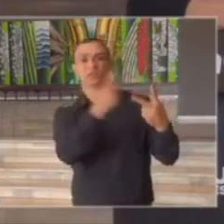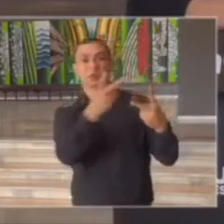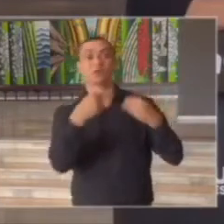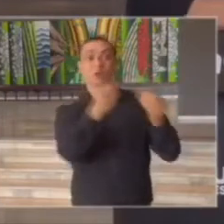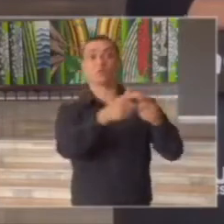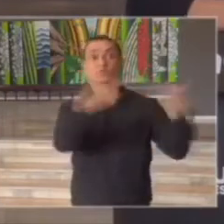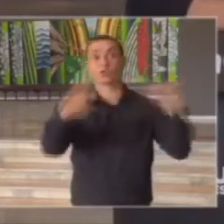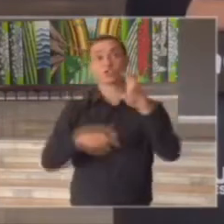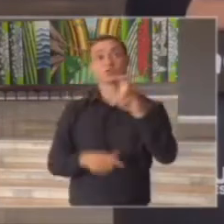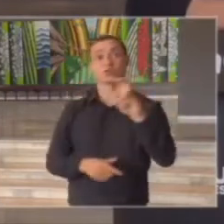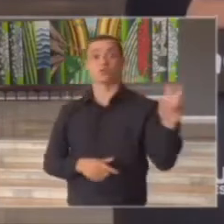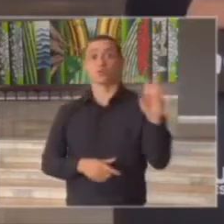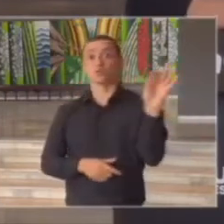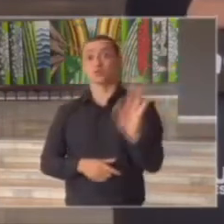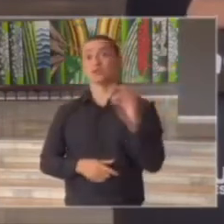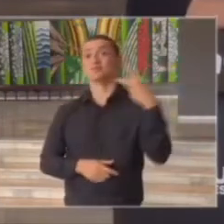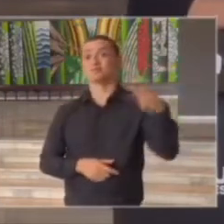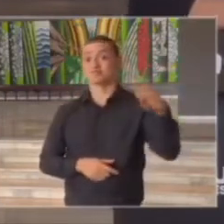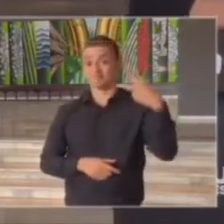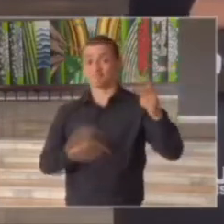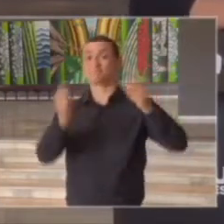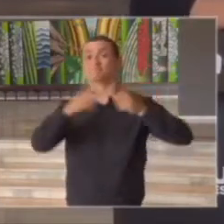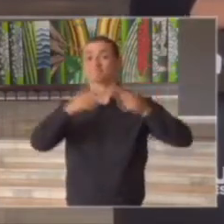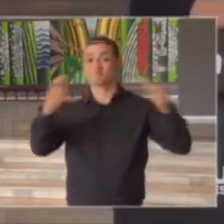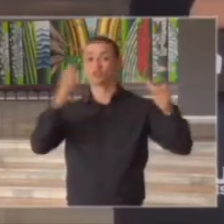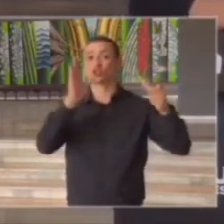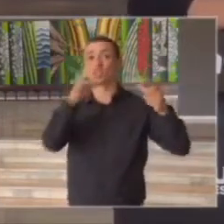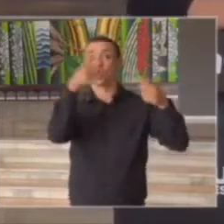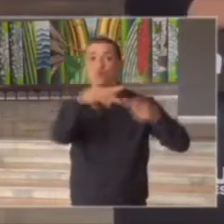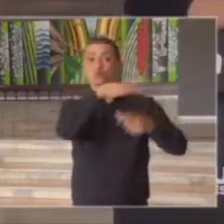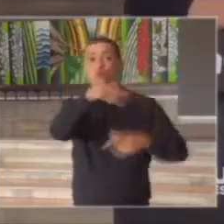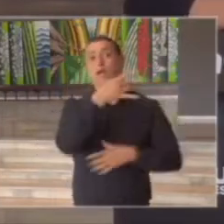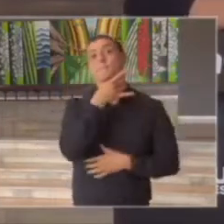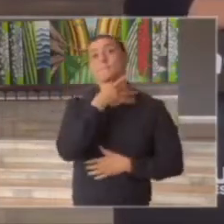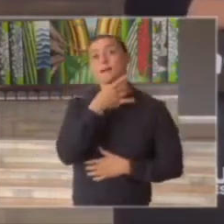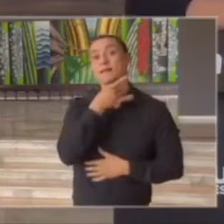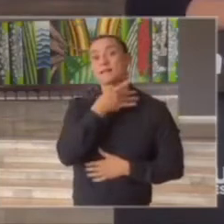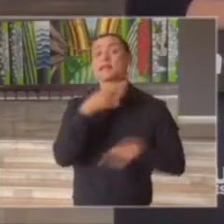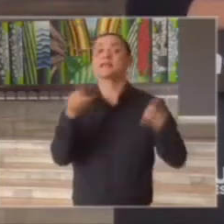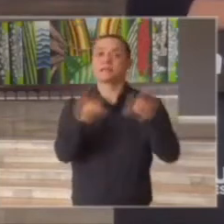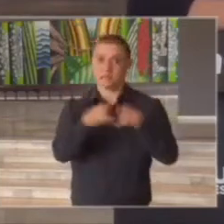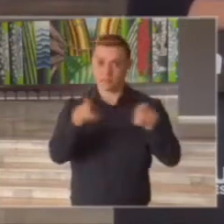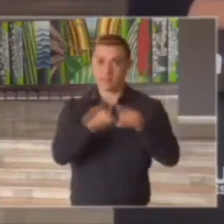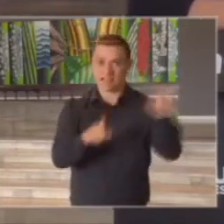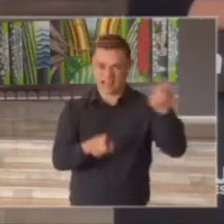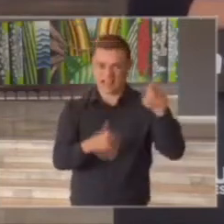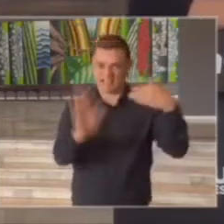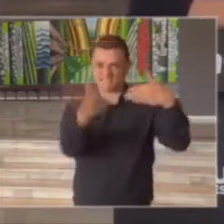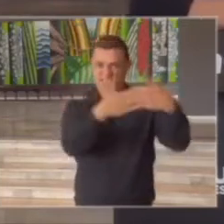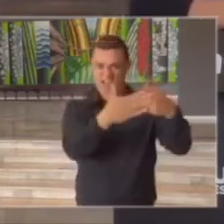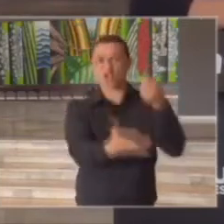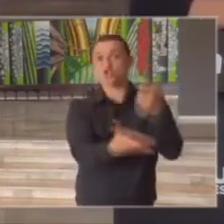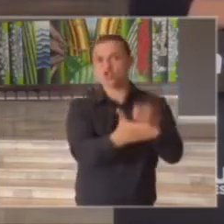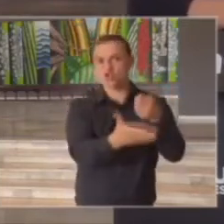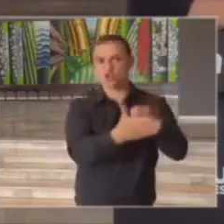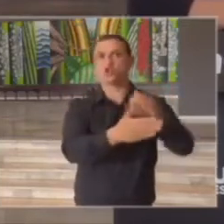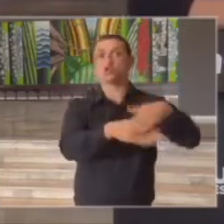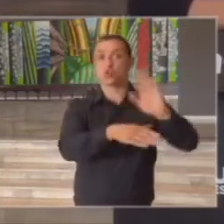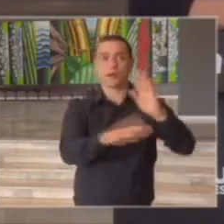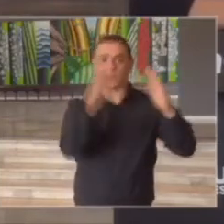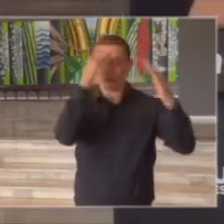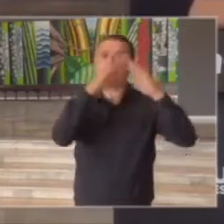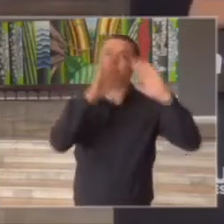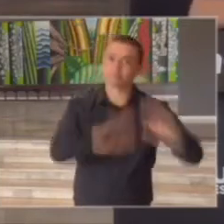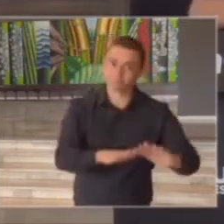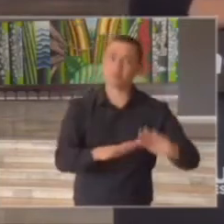endurece determinando isolamento social a gente apoia aumentando a capacidade hospitalar para que ninguém fique sem atendimento pode